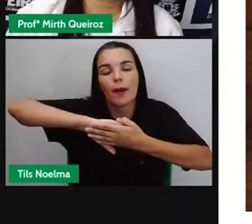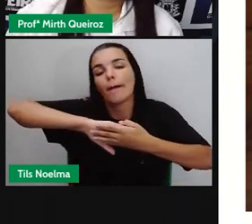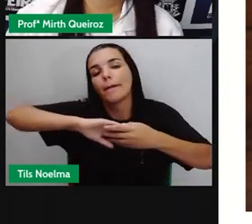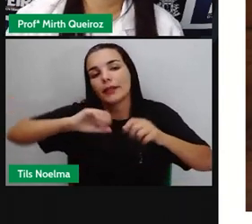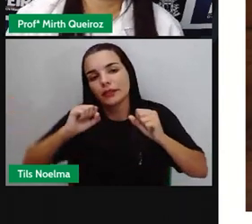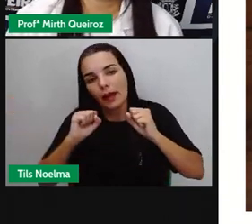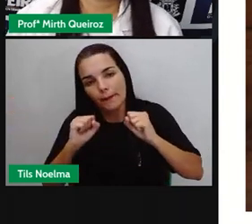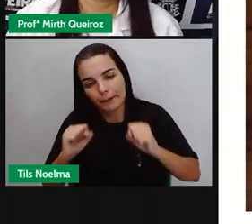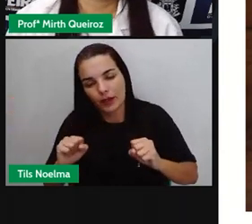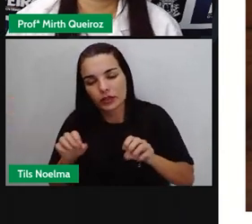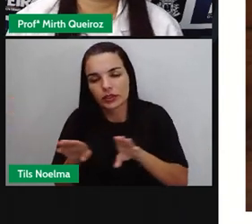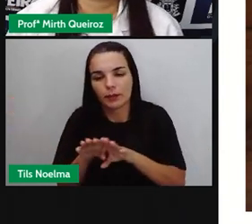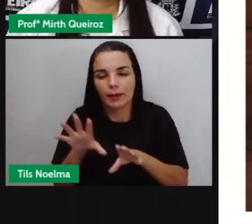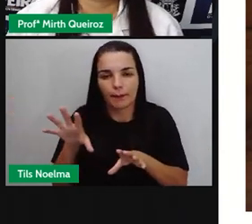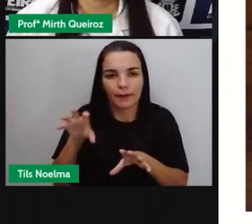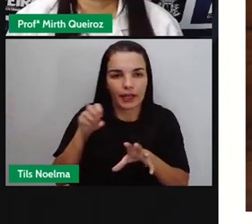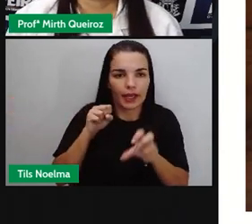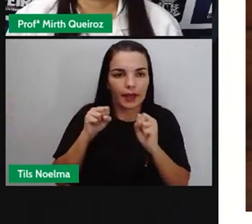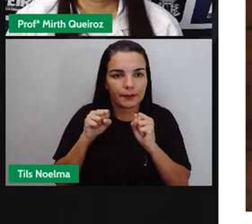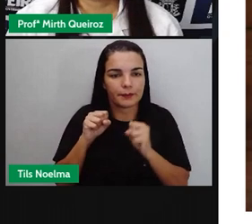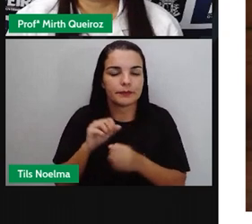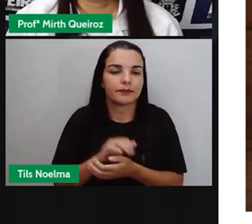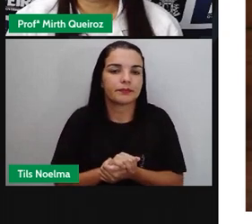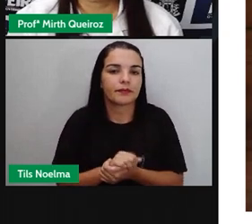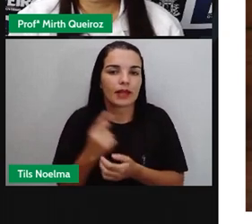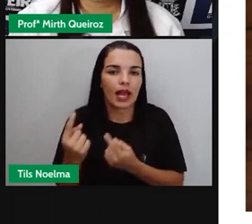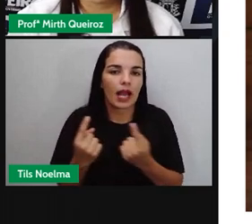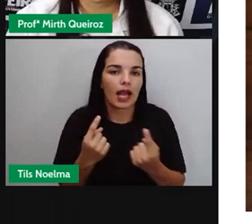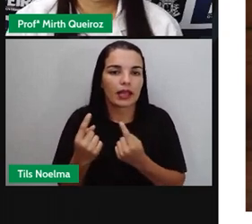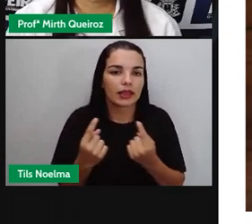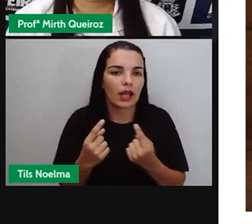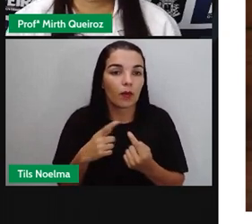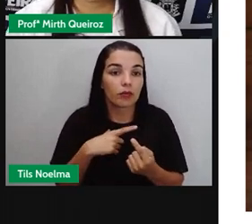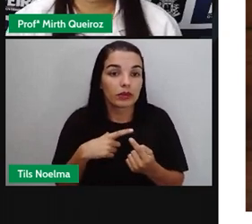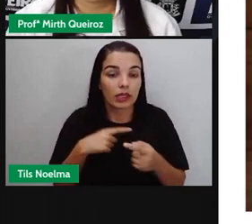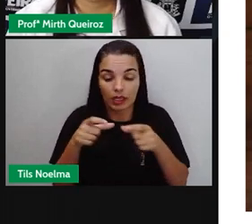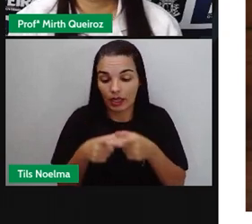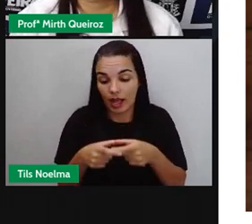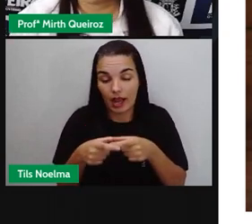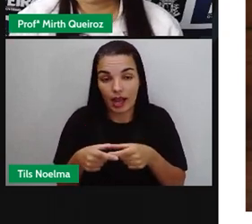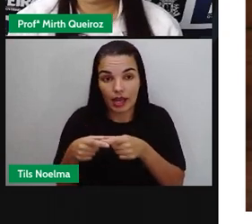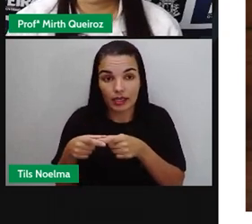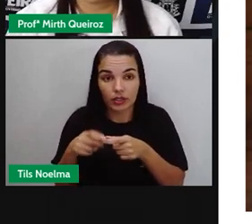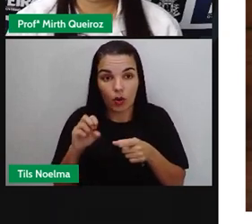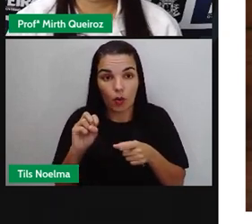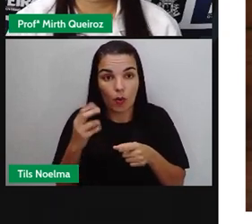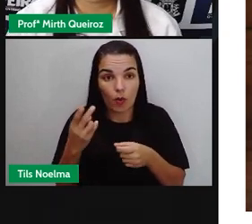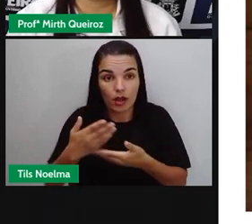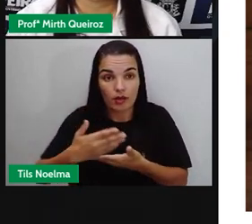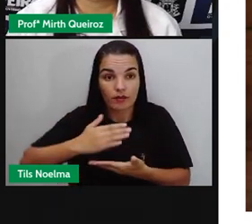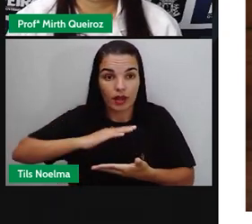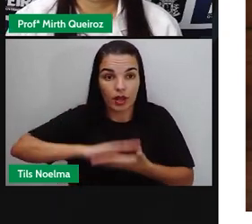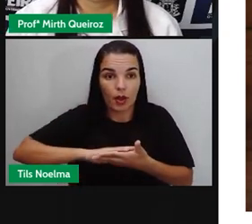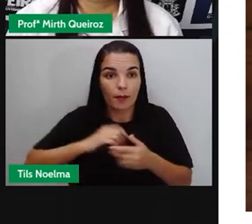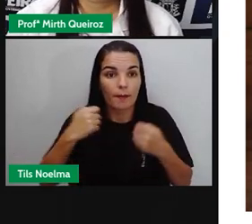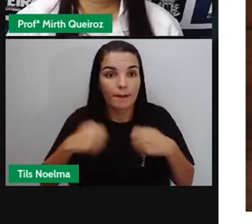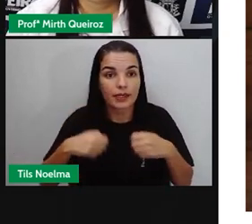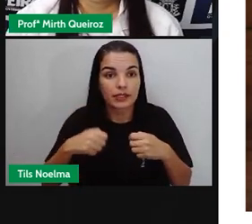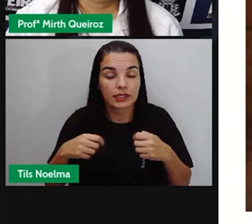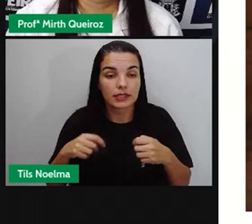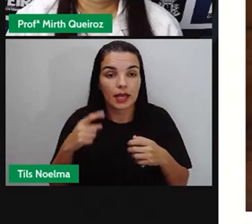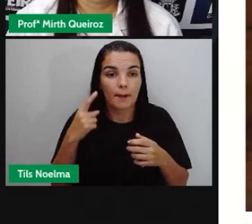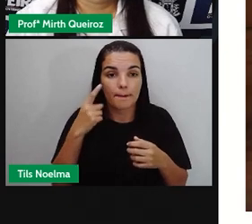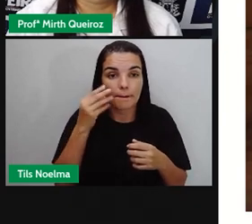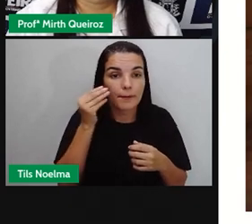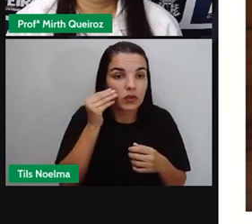envelopes Peguem os envelopes, certo? Cada um, tanto caixa quanto envelope Devem ser identificados aí Por